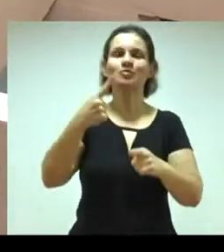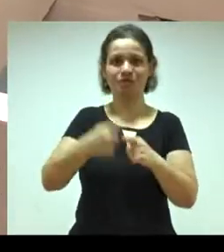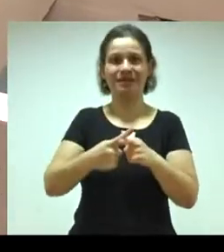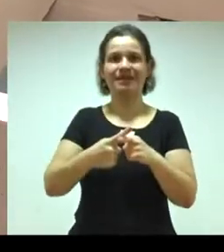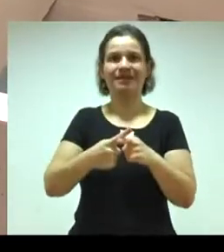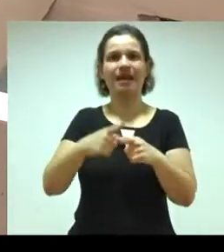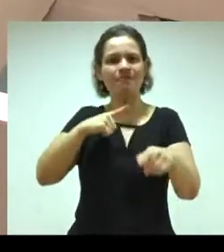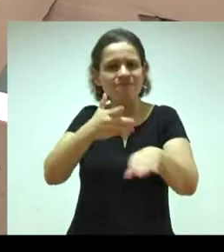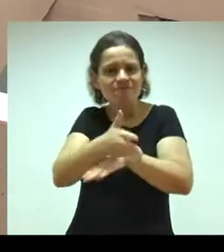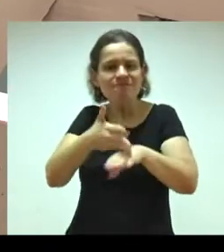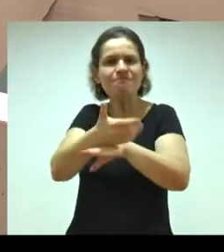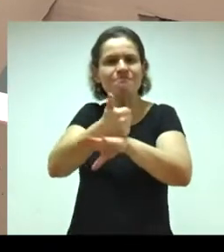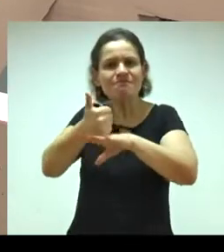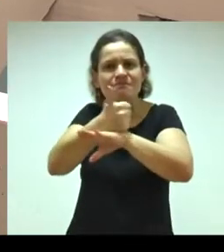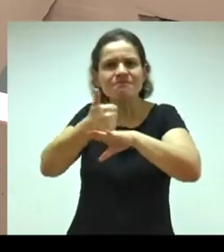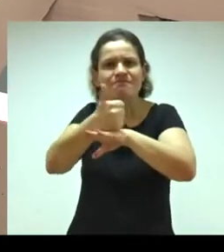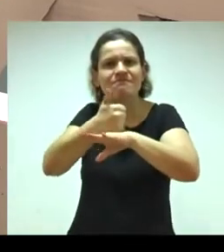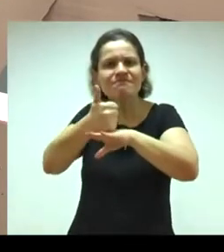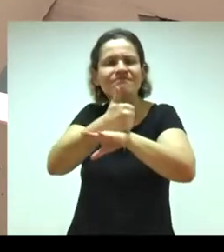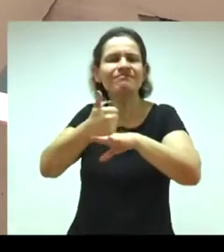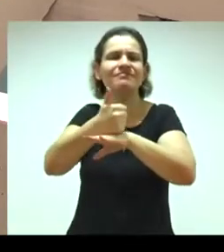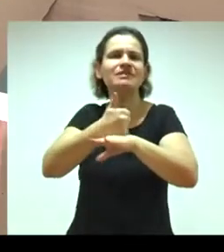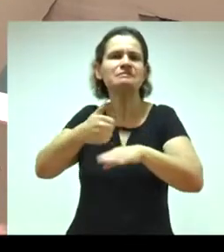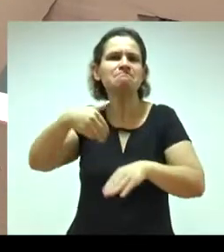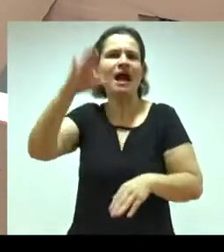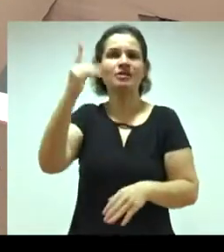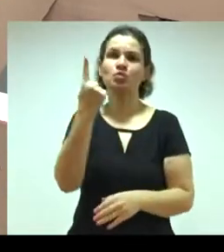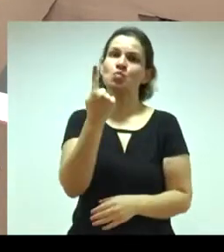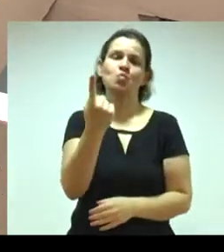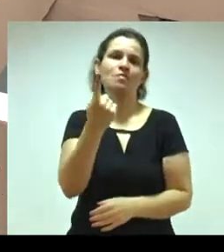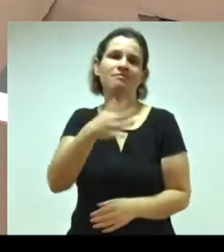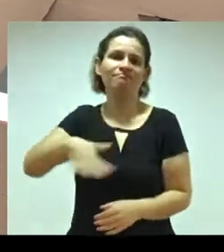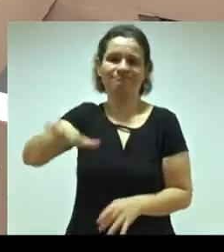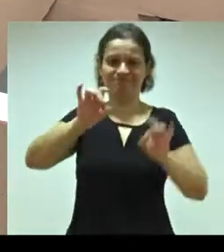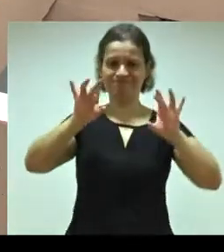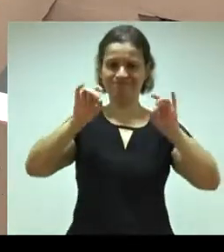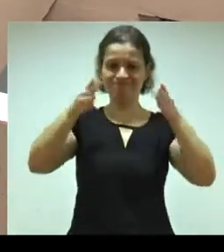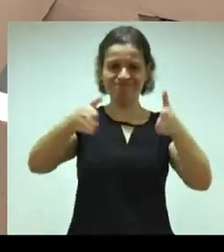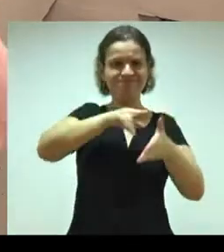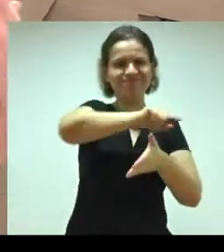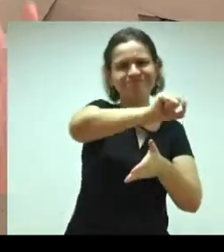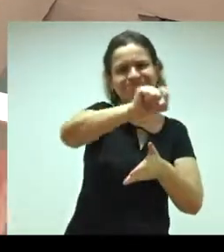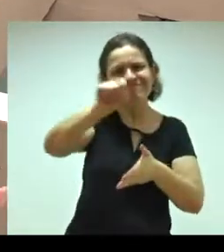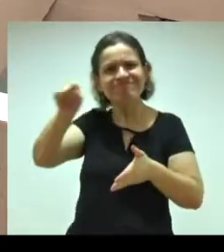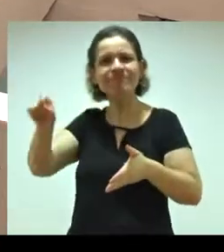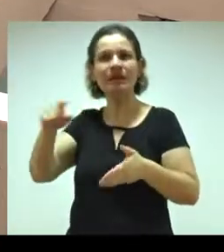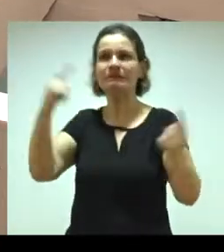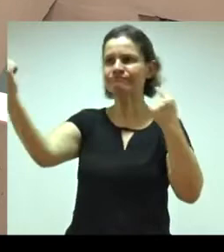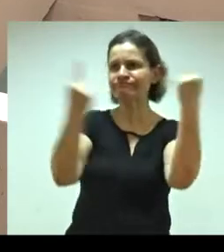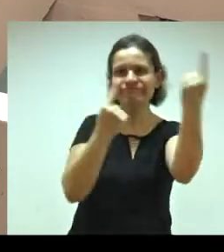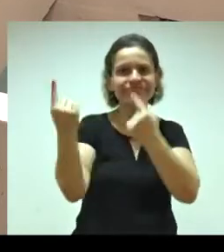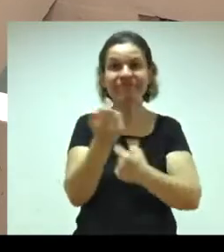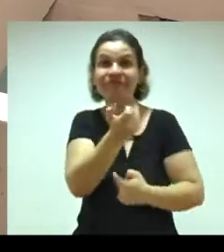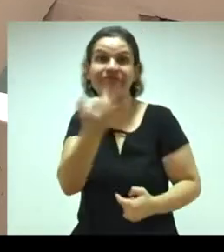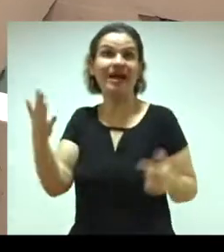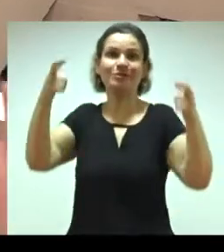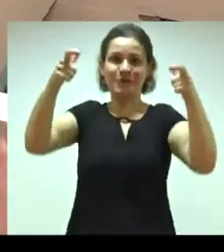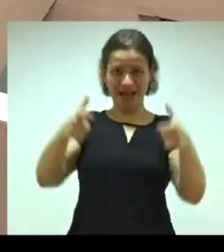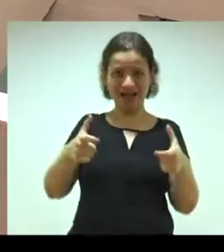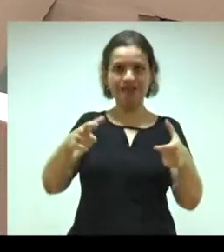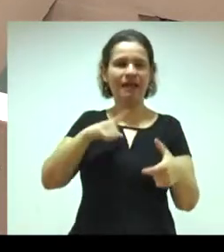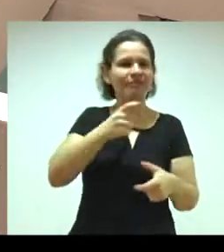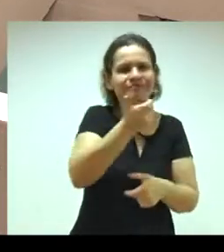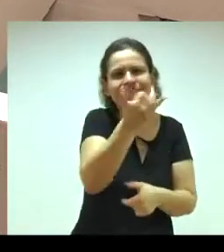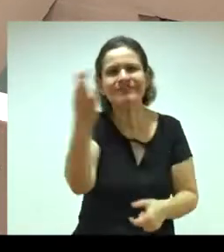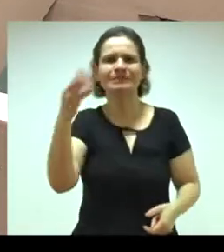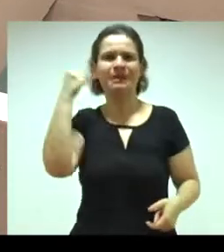envolve profissionais de mais de uma especialidade, vindo de inúmeros lugares, com